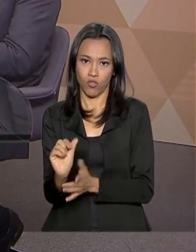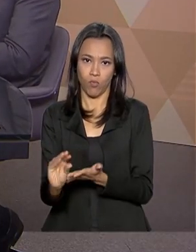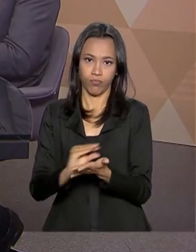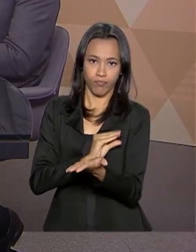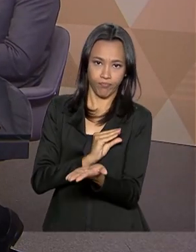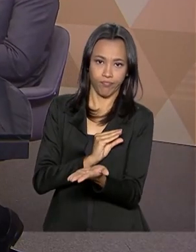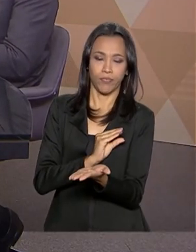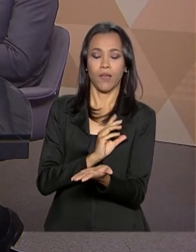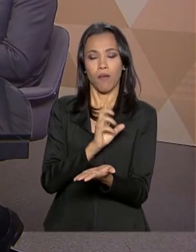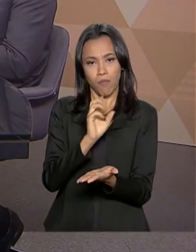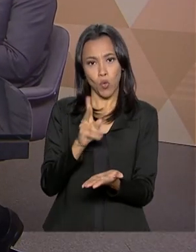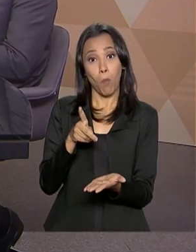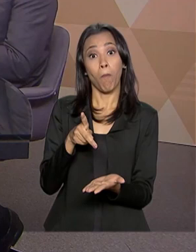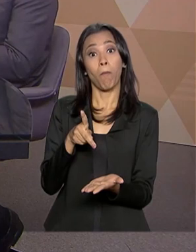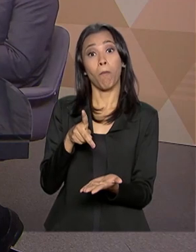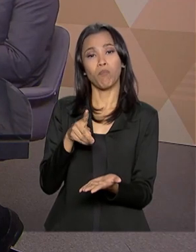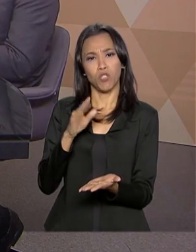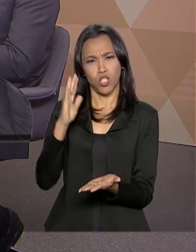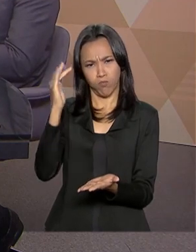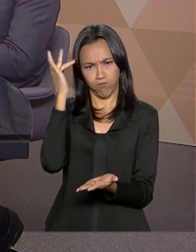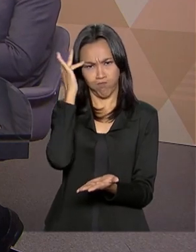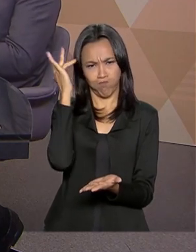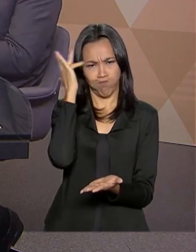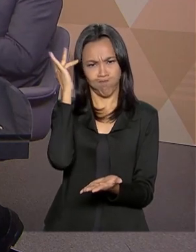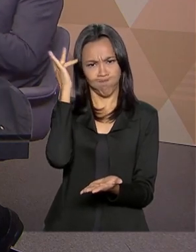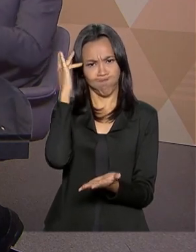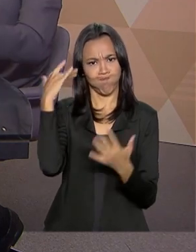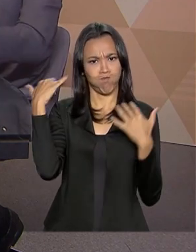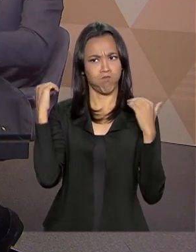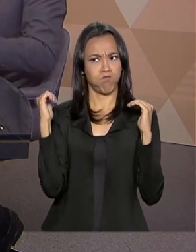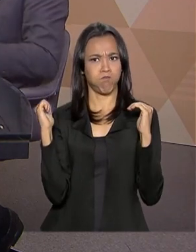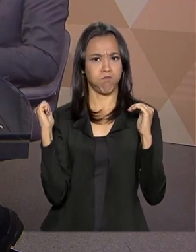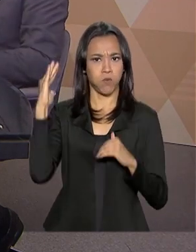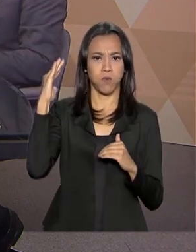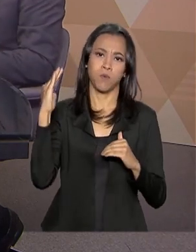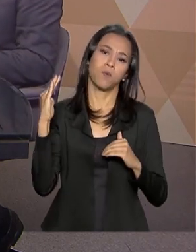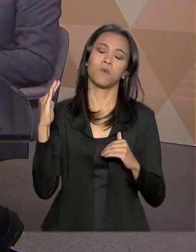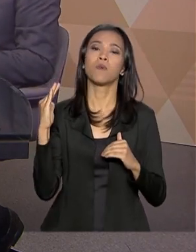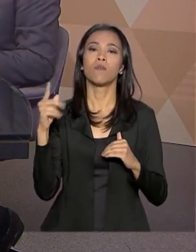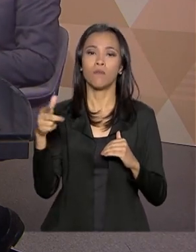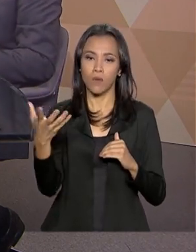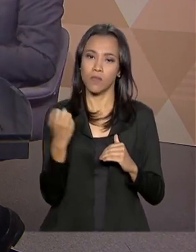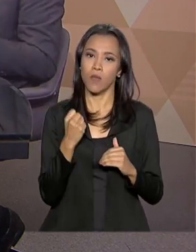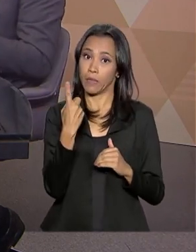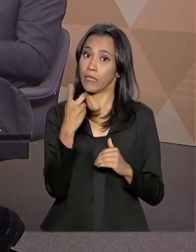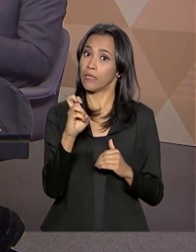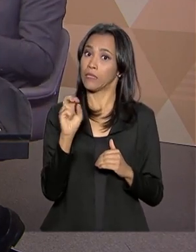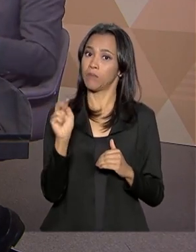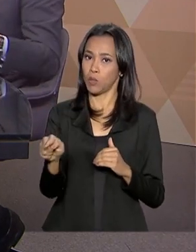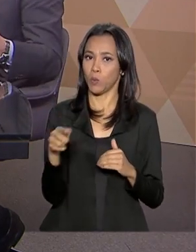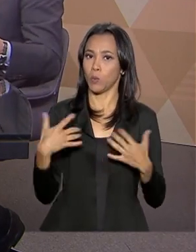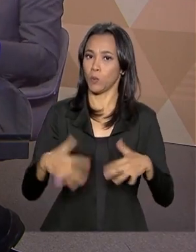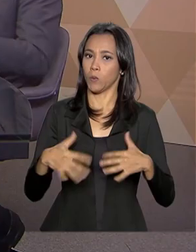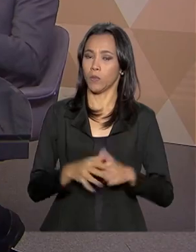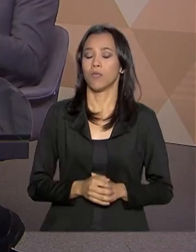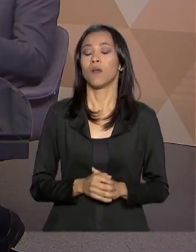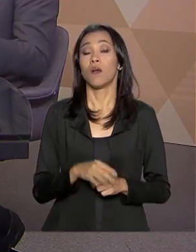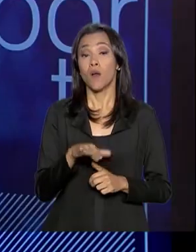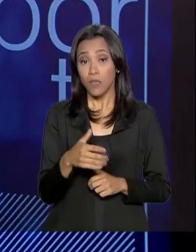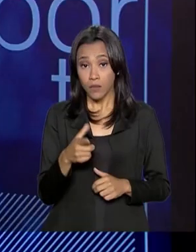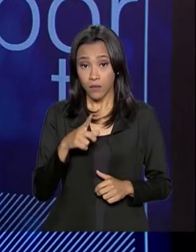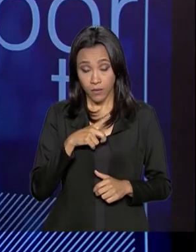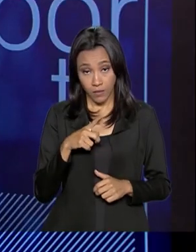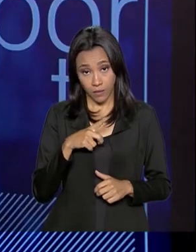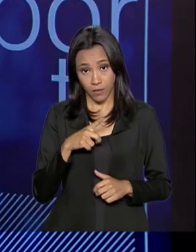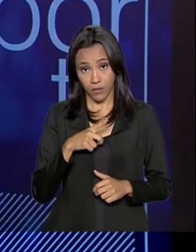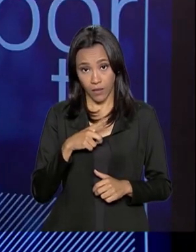pódio olímpico pode receber 15 mil reais por mês. rendimento. É, de alto rendimento. Então, se dedica ao esporte, enquanto ele tem condições, porque isso